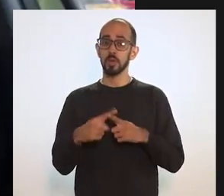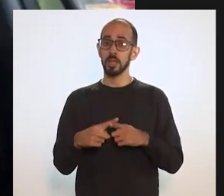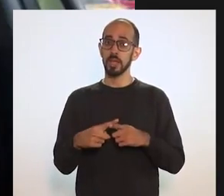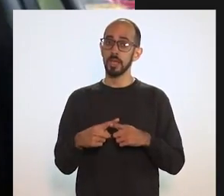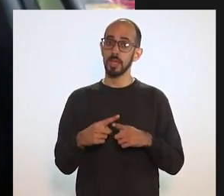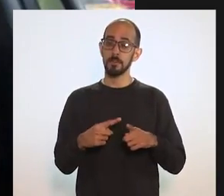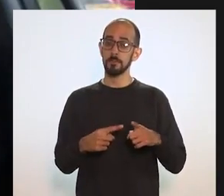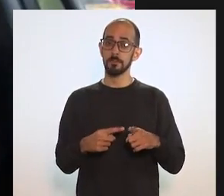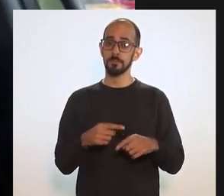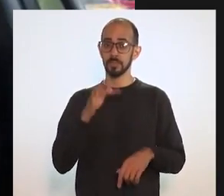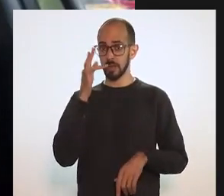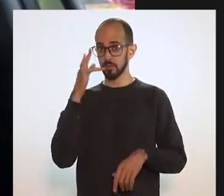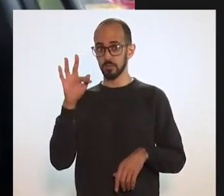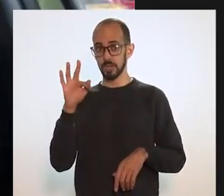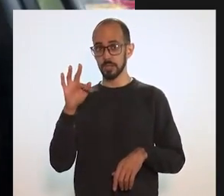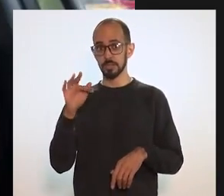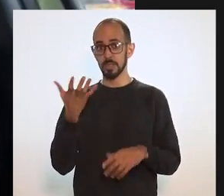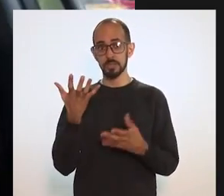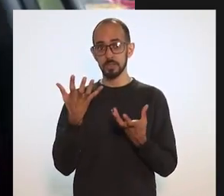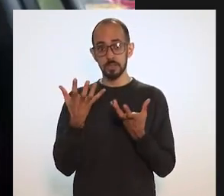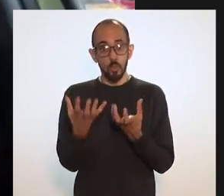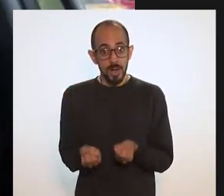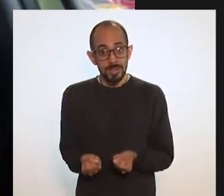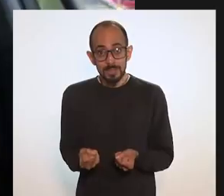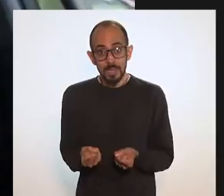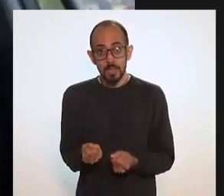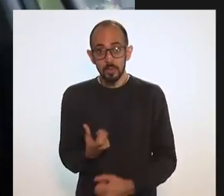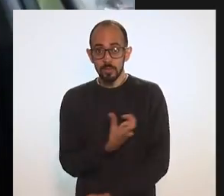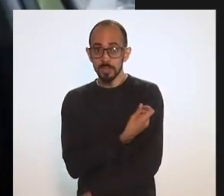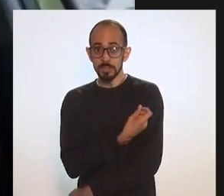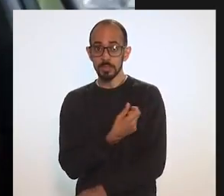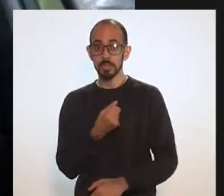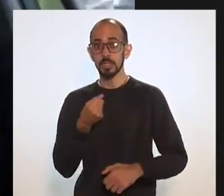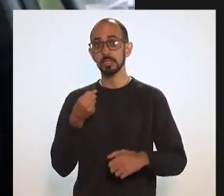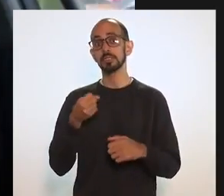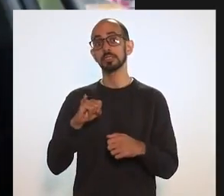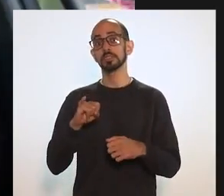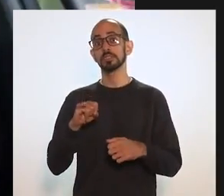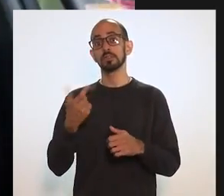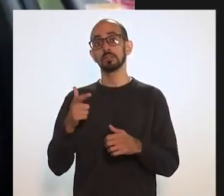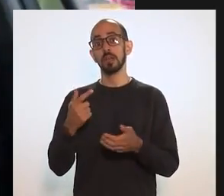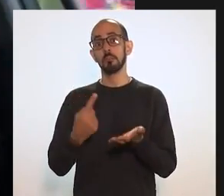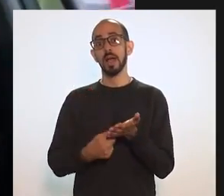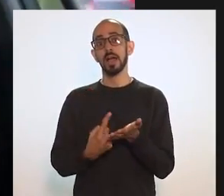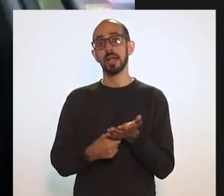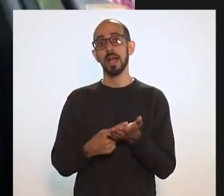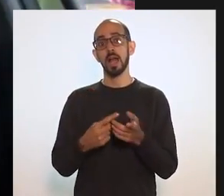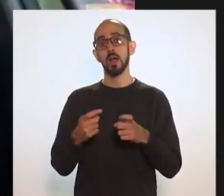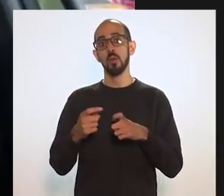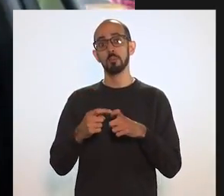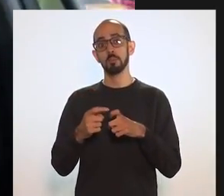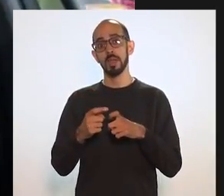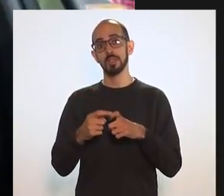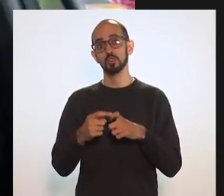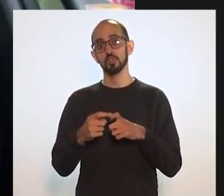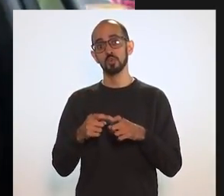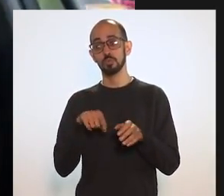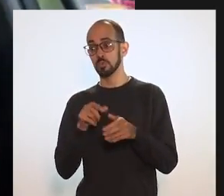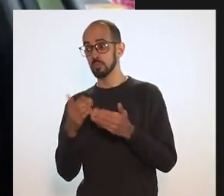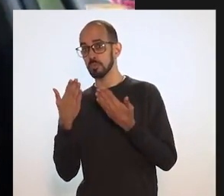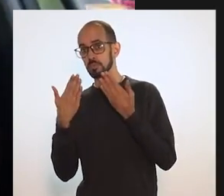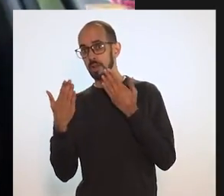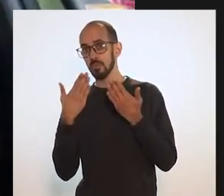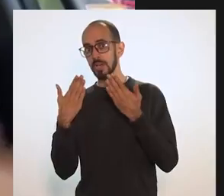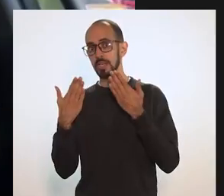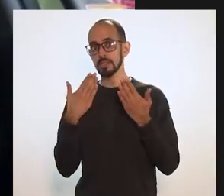vacinar, por exemplo, porque lá ninguém ou a maior parte das pessoas não aceita se vacinar sem antes marcar uma consulta com o médico. Então, a